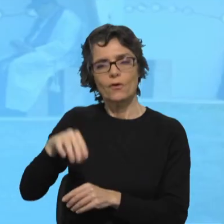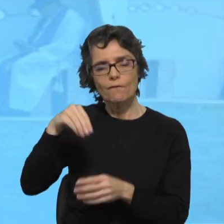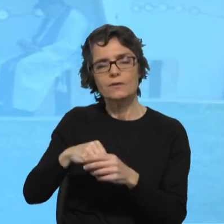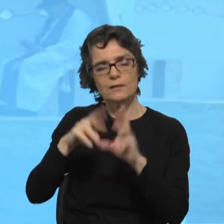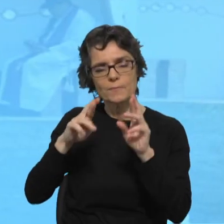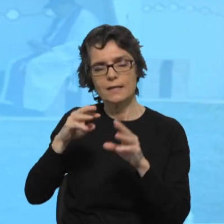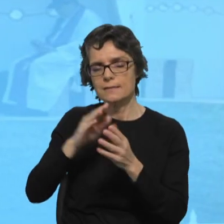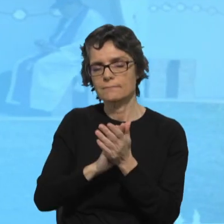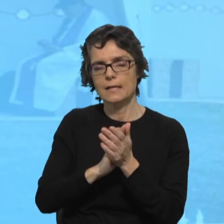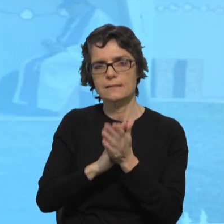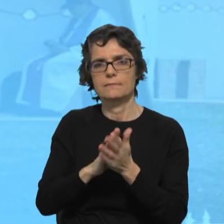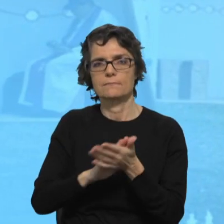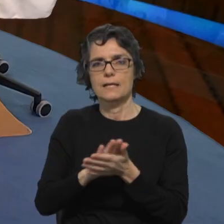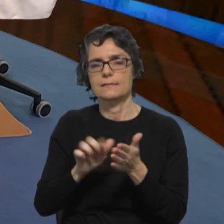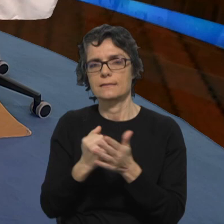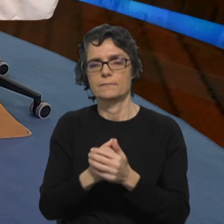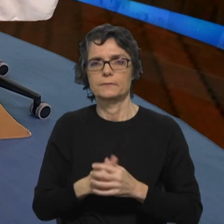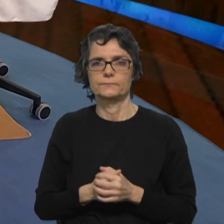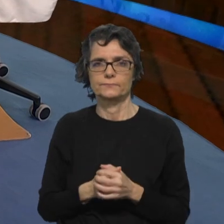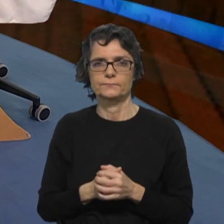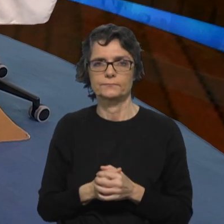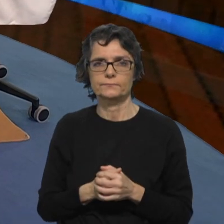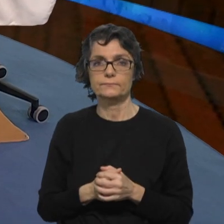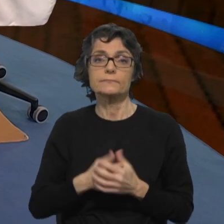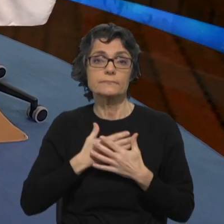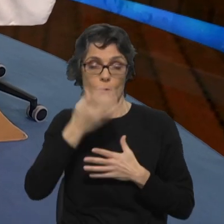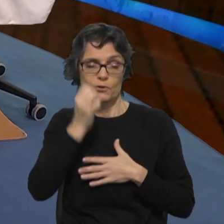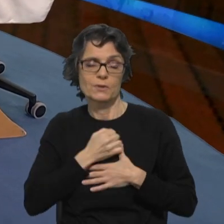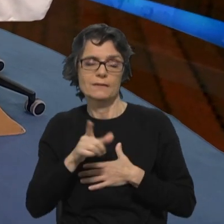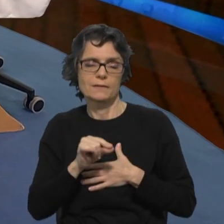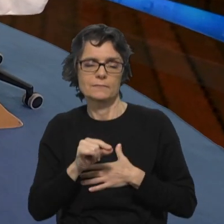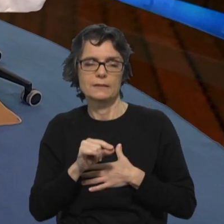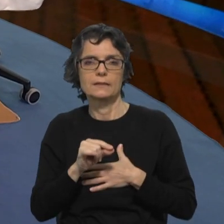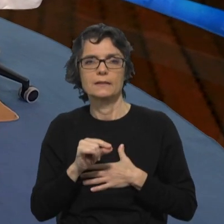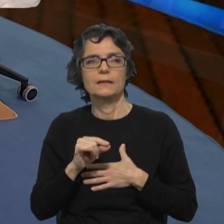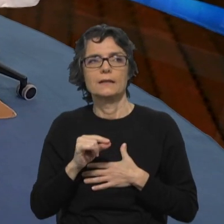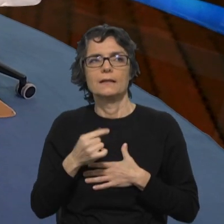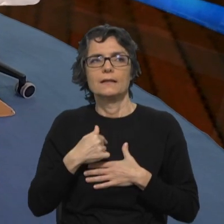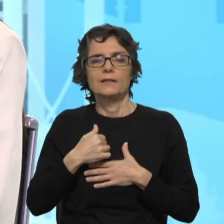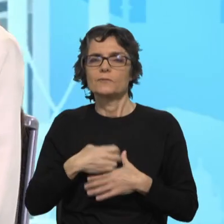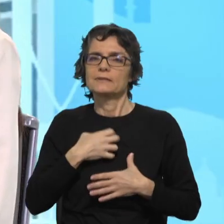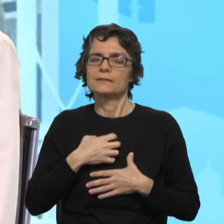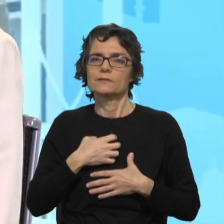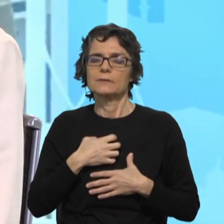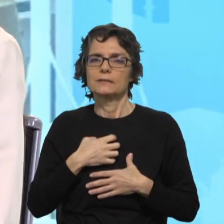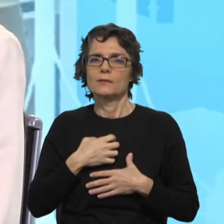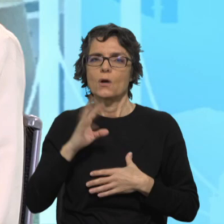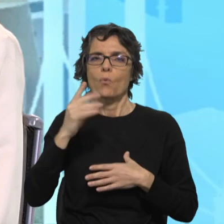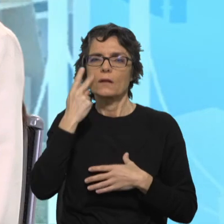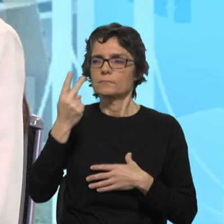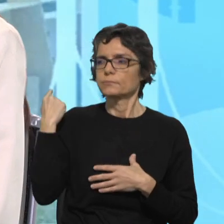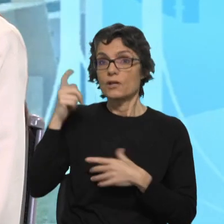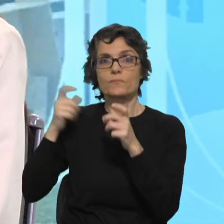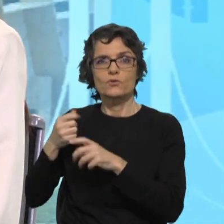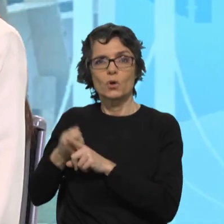esperança. Rita? Sim, eu diria que me sensibiliza muito pensar que outros antes de mim lutaram para que possamos ter este direito